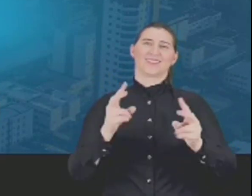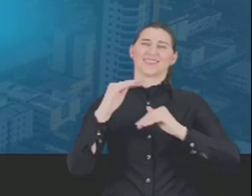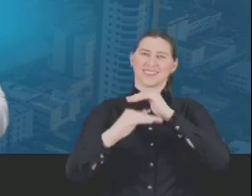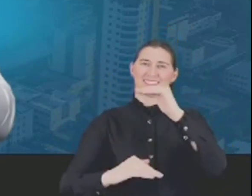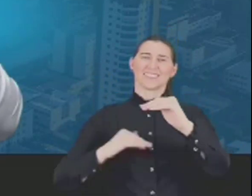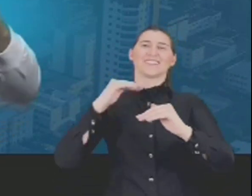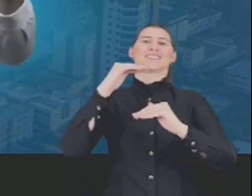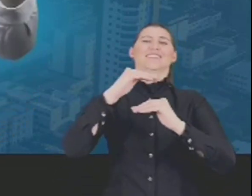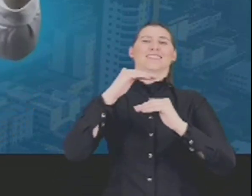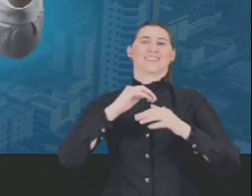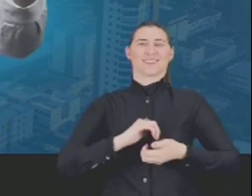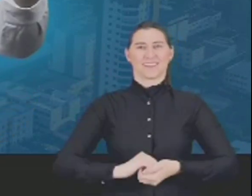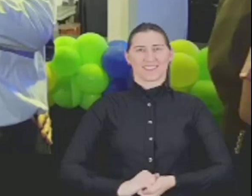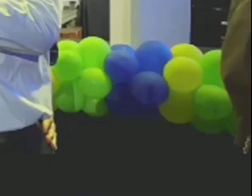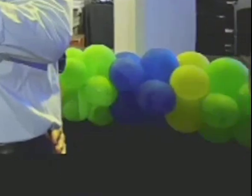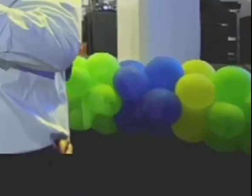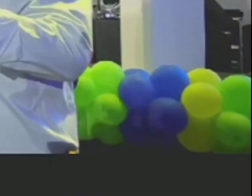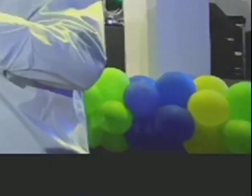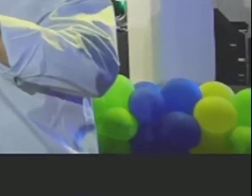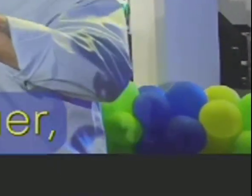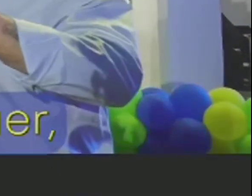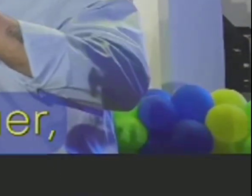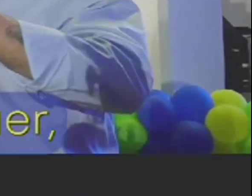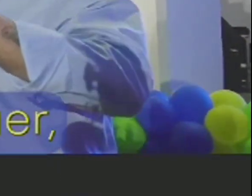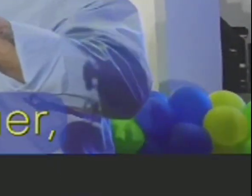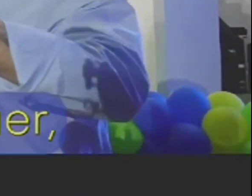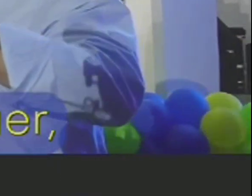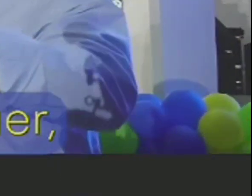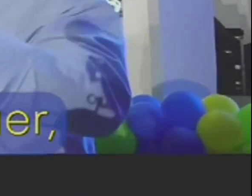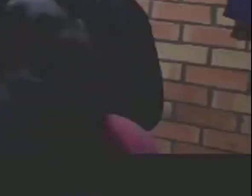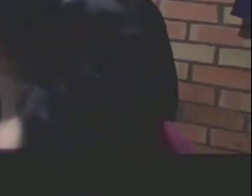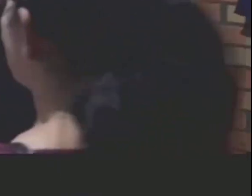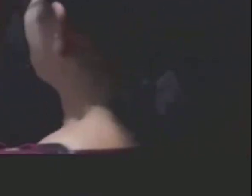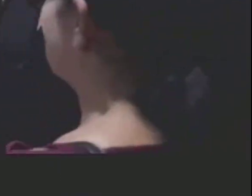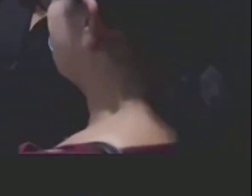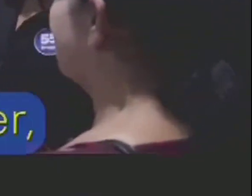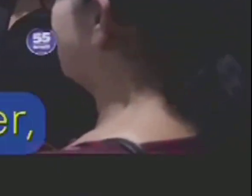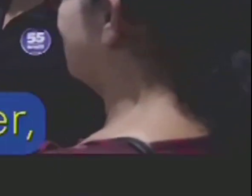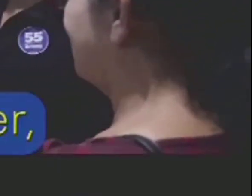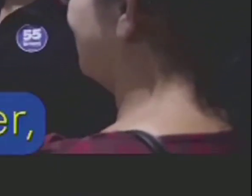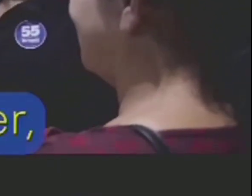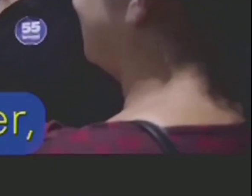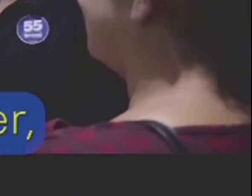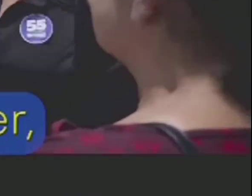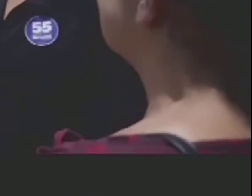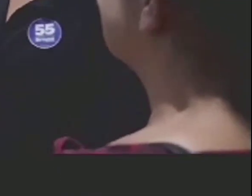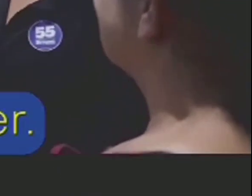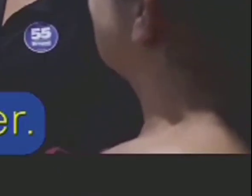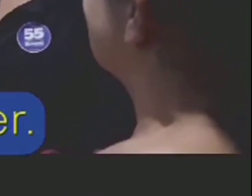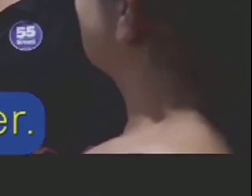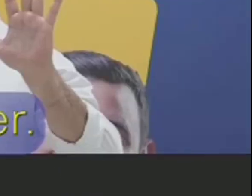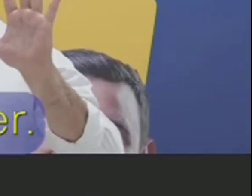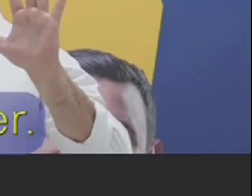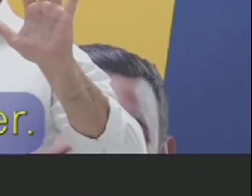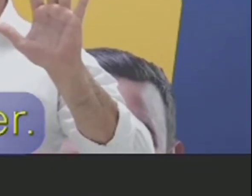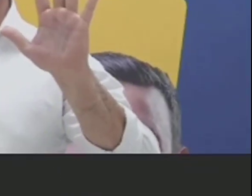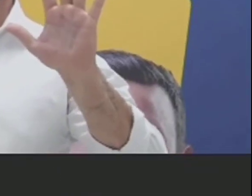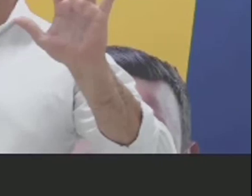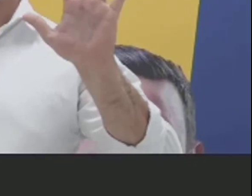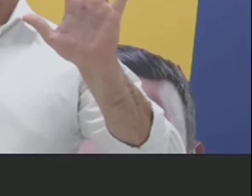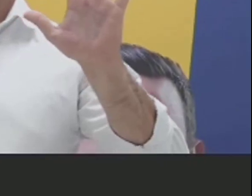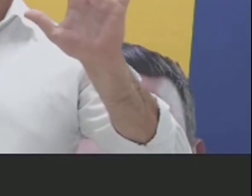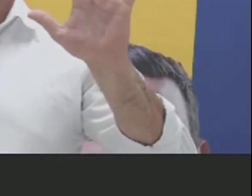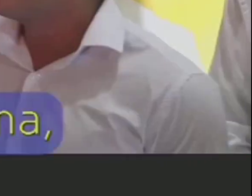a gente segue, é pra frente. É peltrão como a gente quer, que a gente quer, que a gente quer.